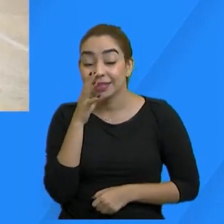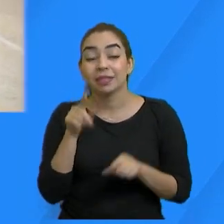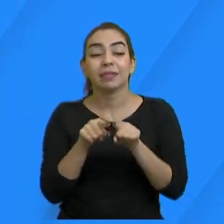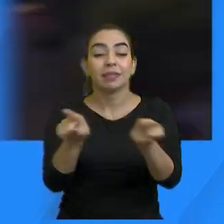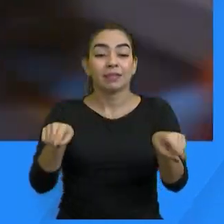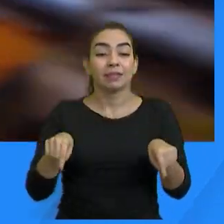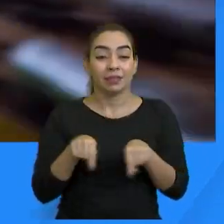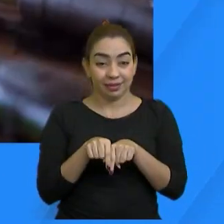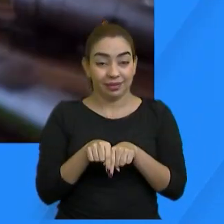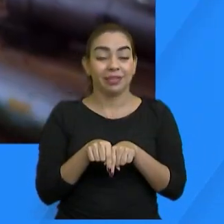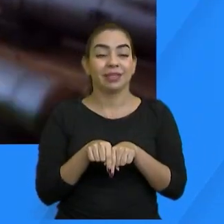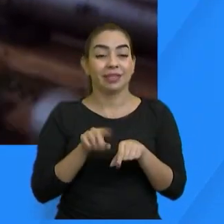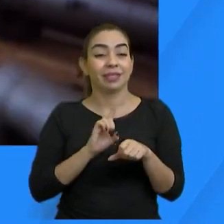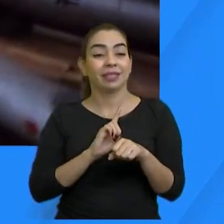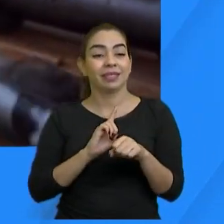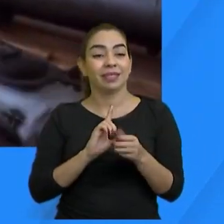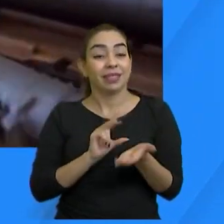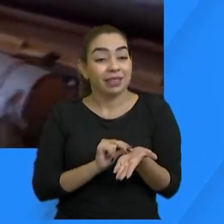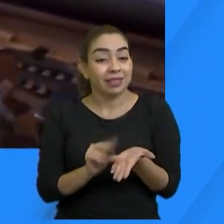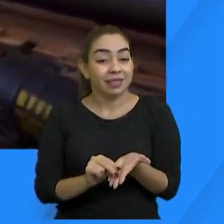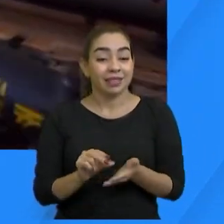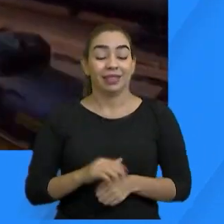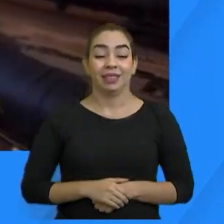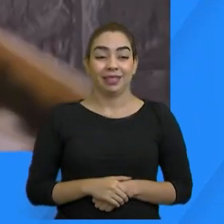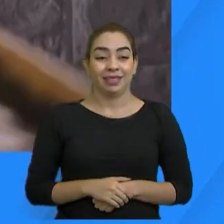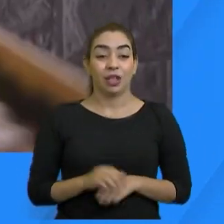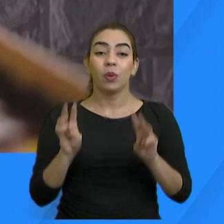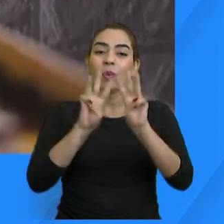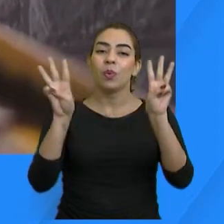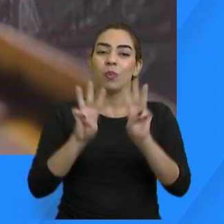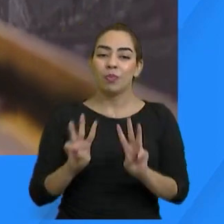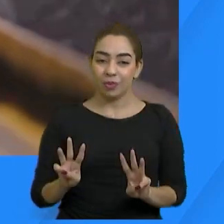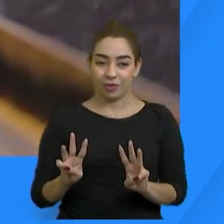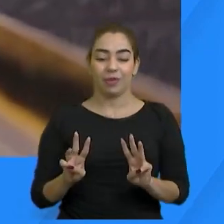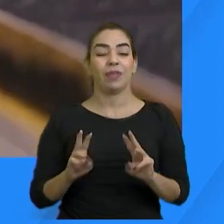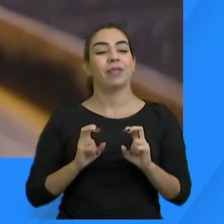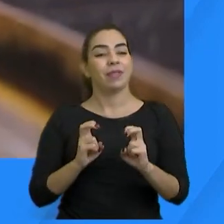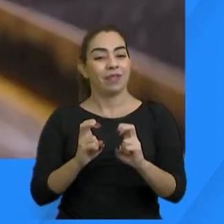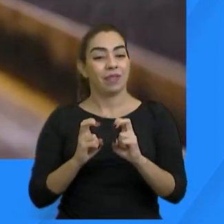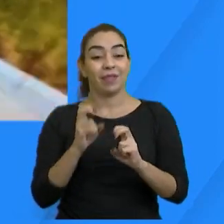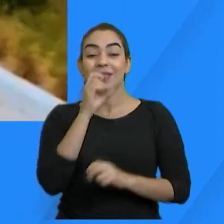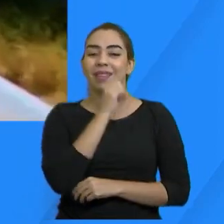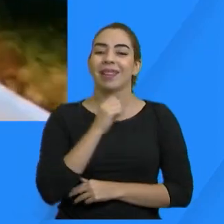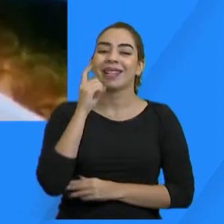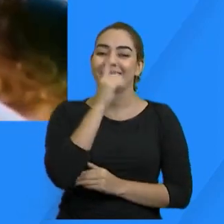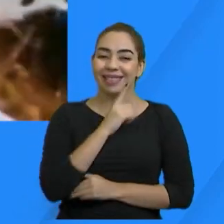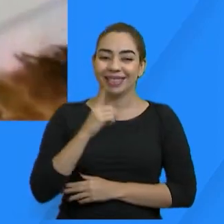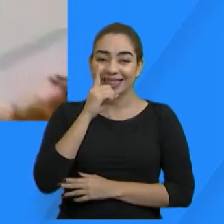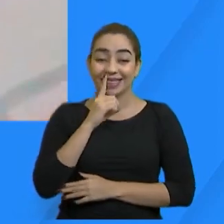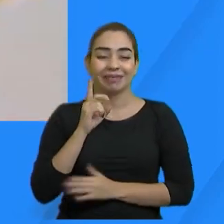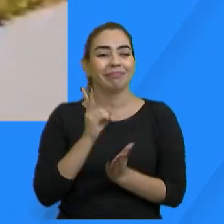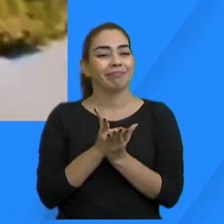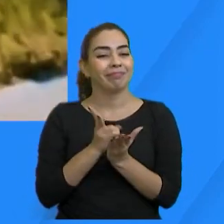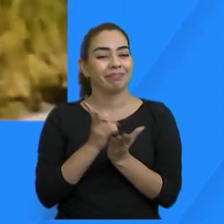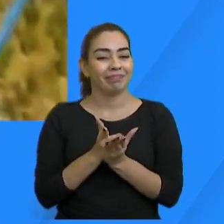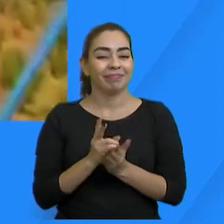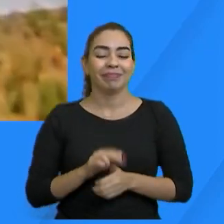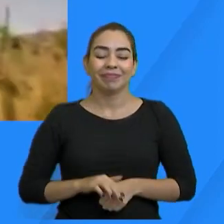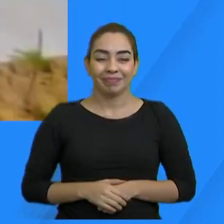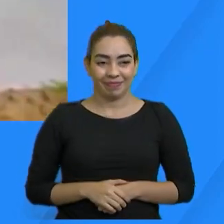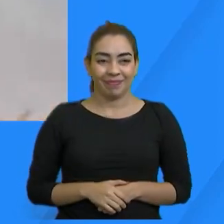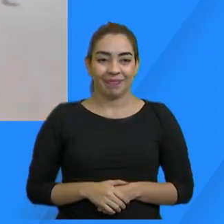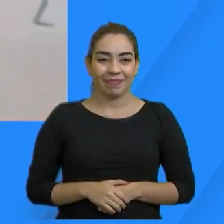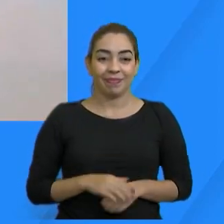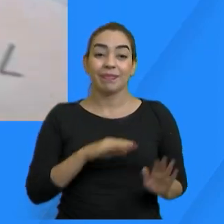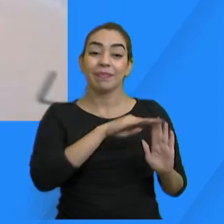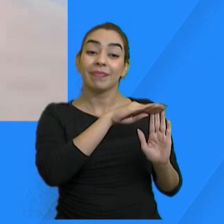design, conhecer o Museu Ferroviário. Está tudo ali, juntinho. E todo fim de semana é bomba. Só está faltando você na estação. A